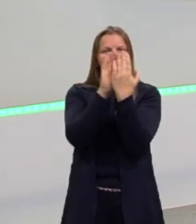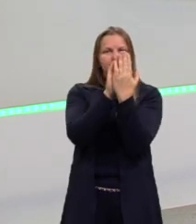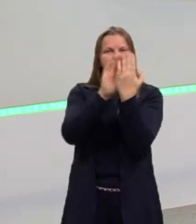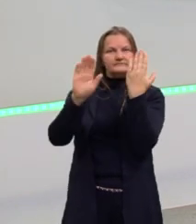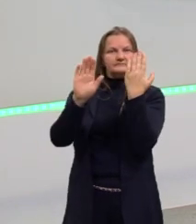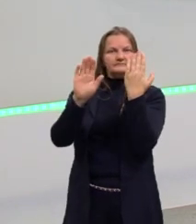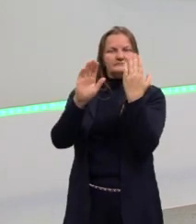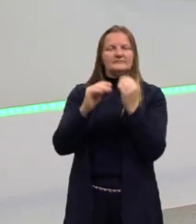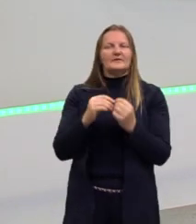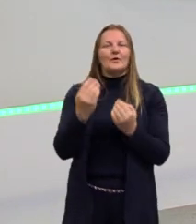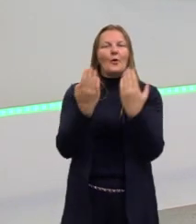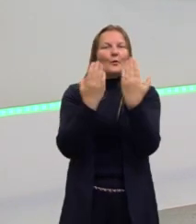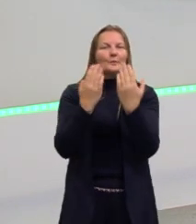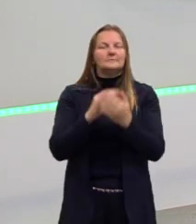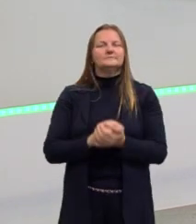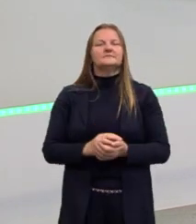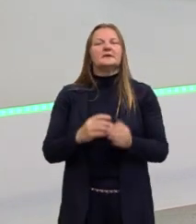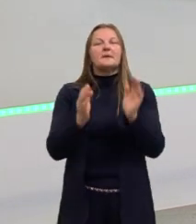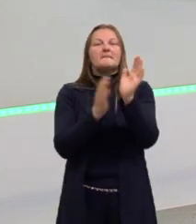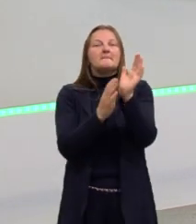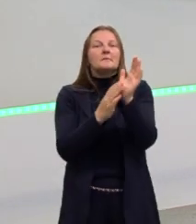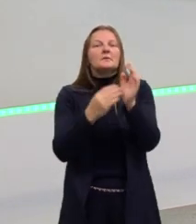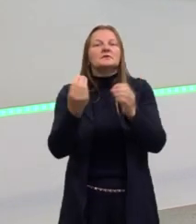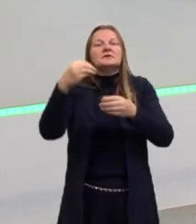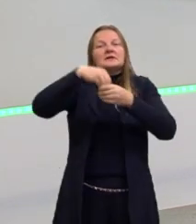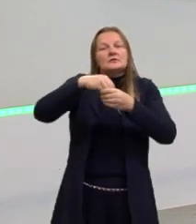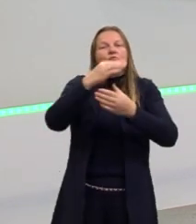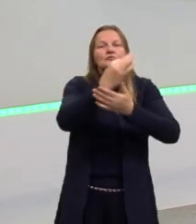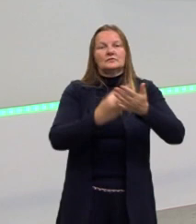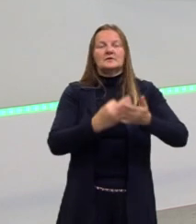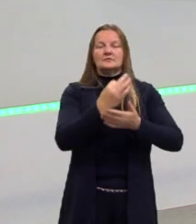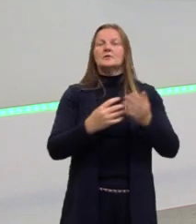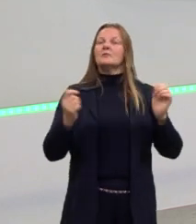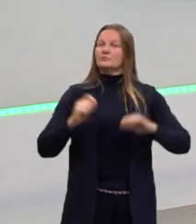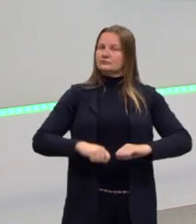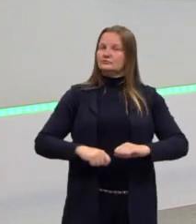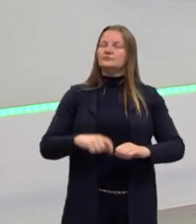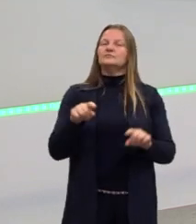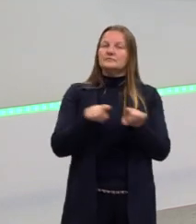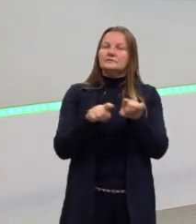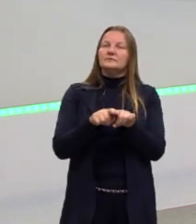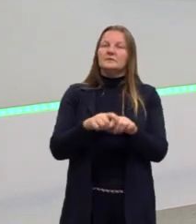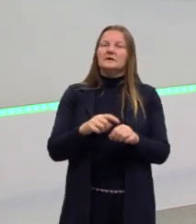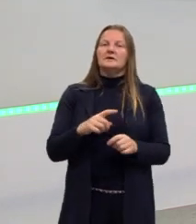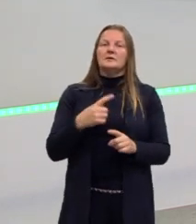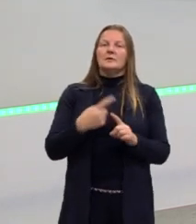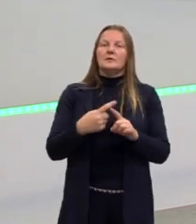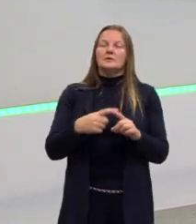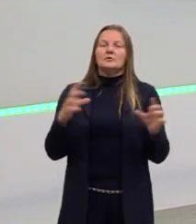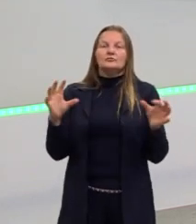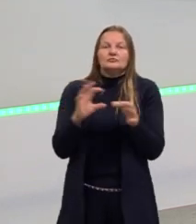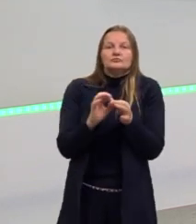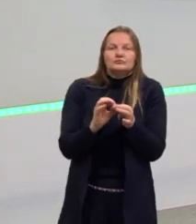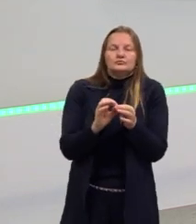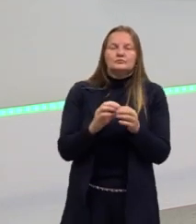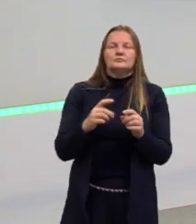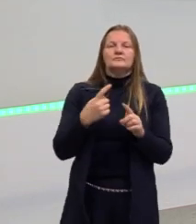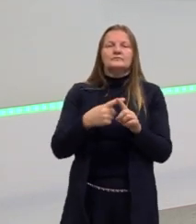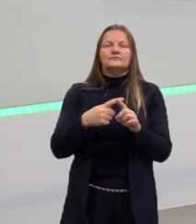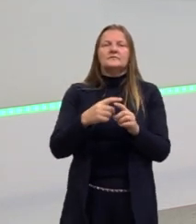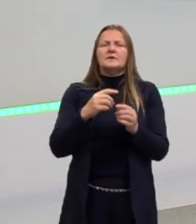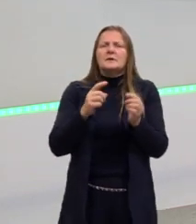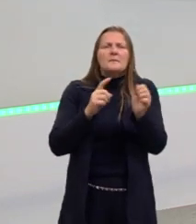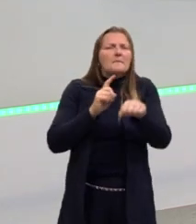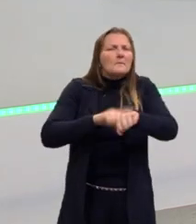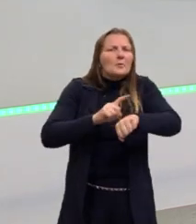podem mostrar um propósito dentro do texto. Ou elas podem demonstrar uma condição. Então, a todo momento que